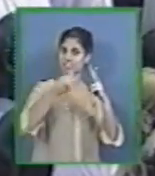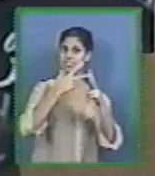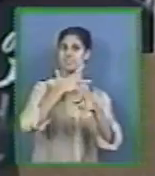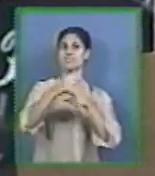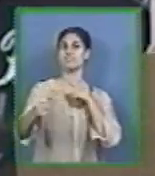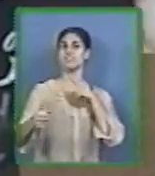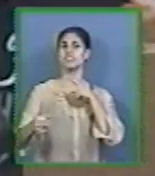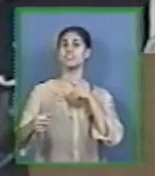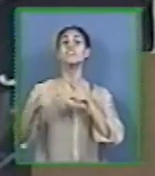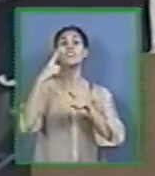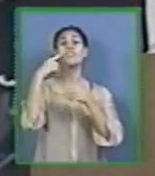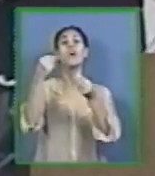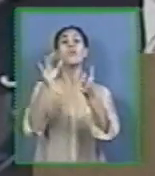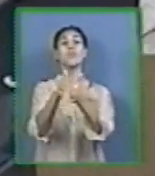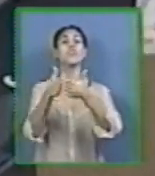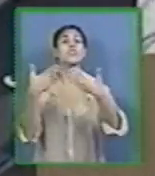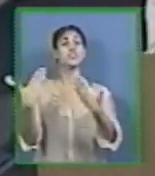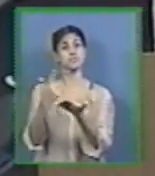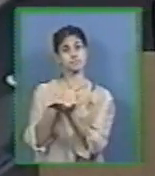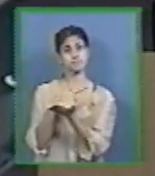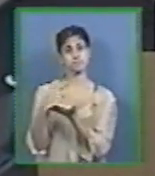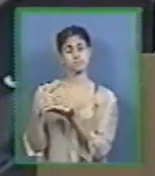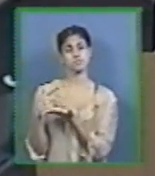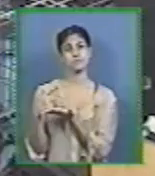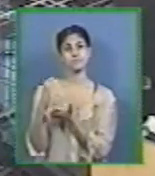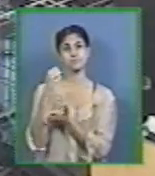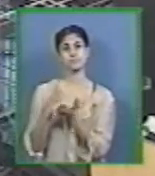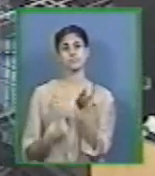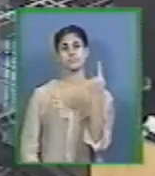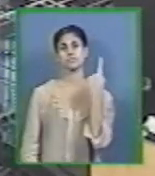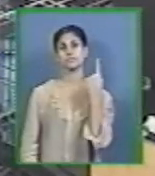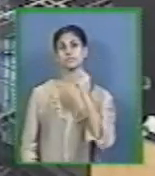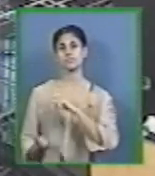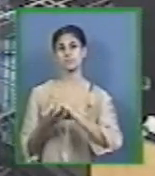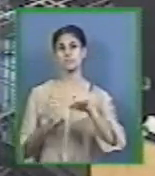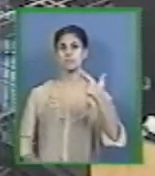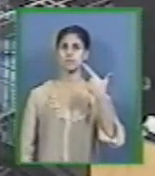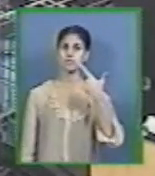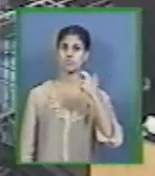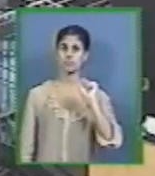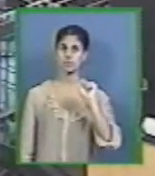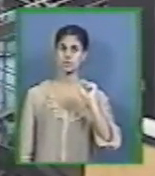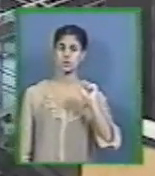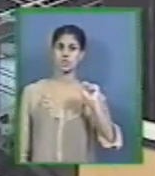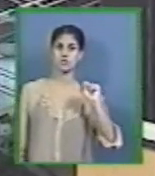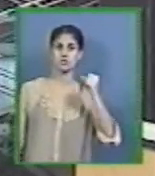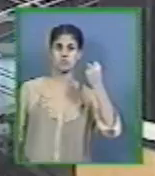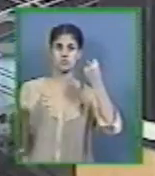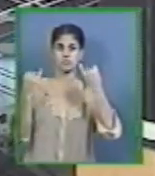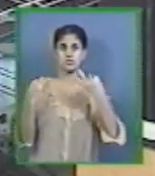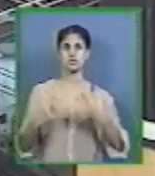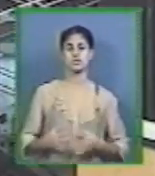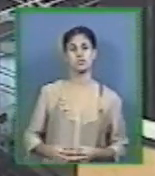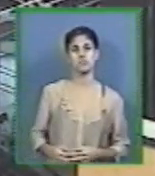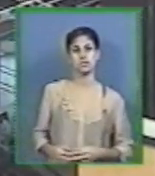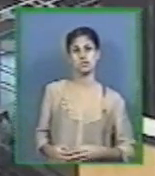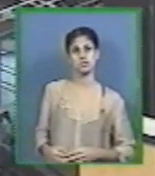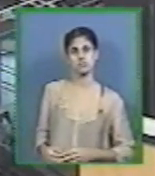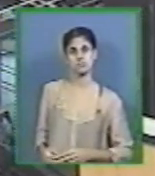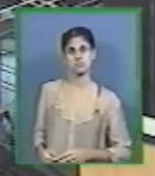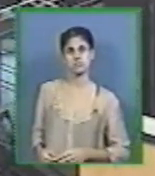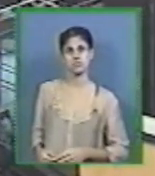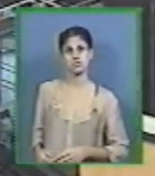Gênesis No início da Bíblia Capítulo 1.28 Diz assim E